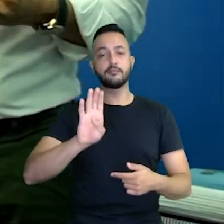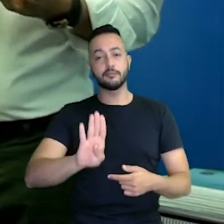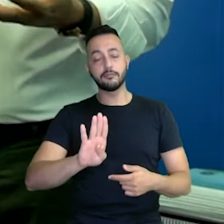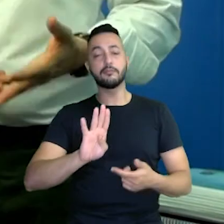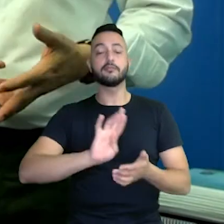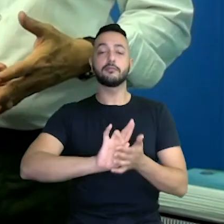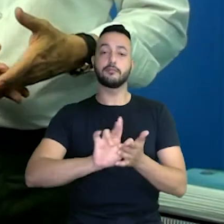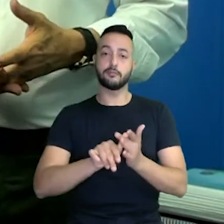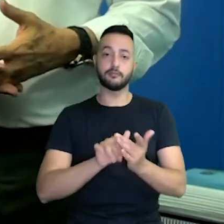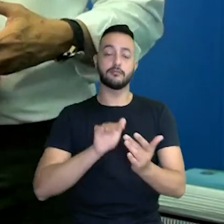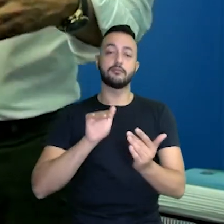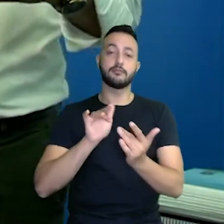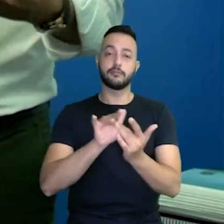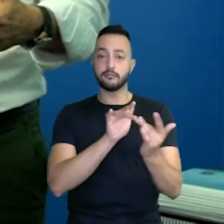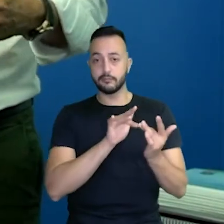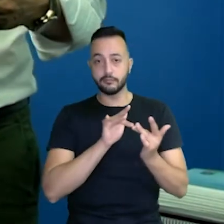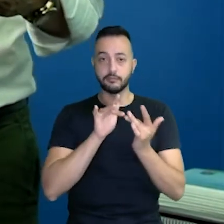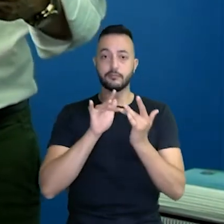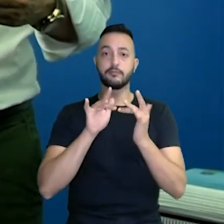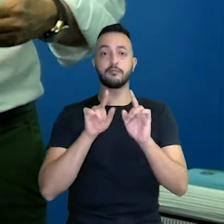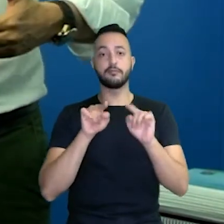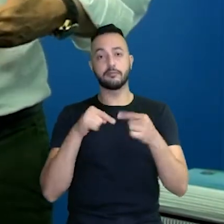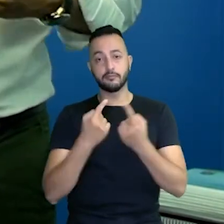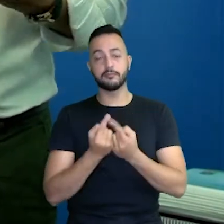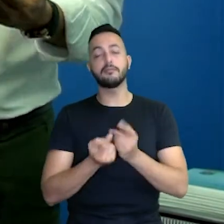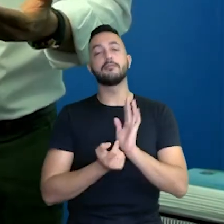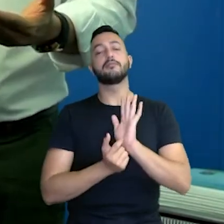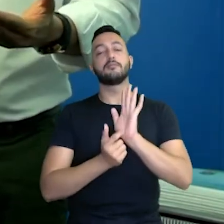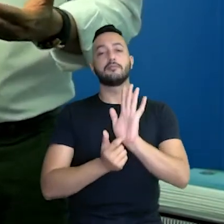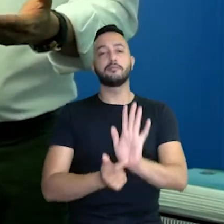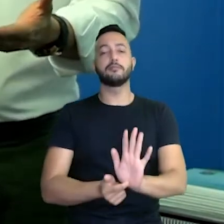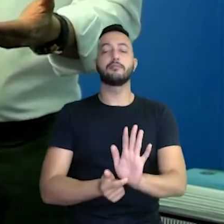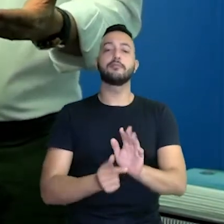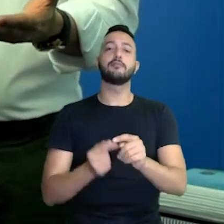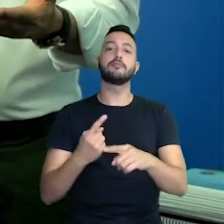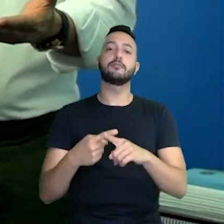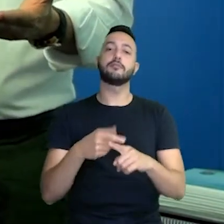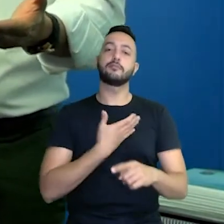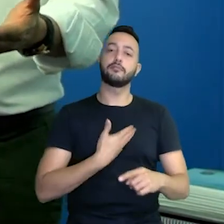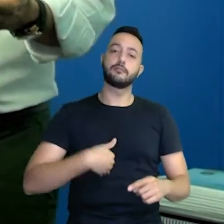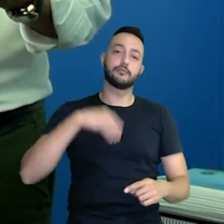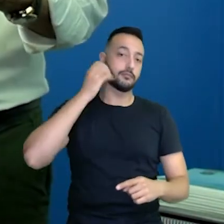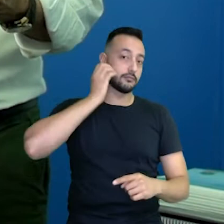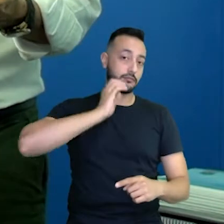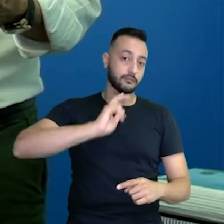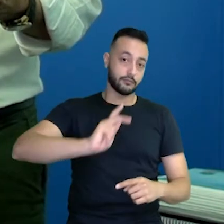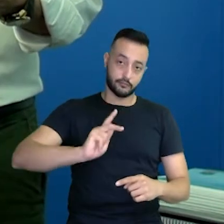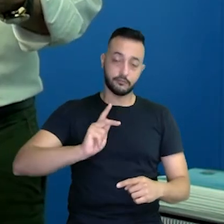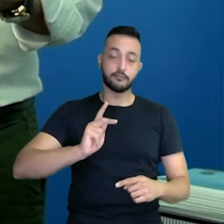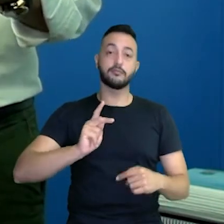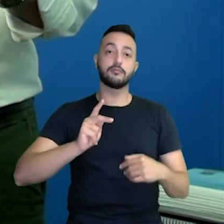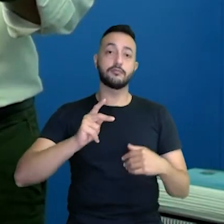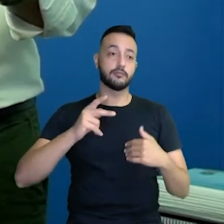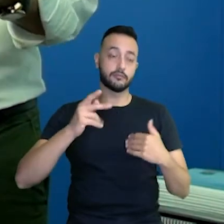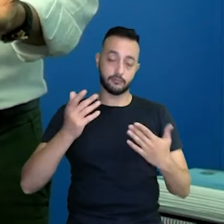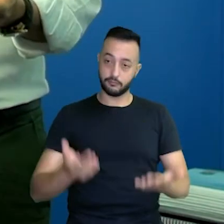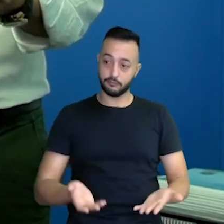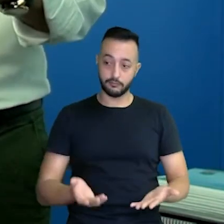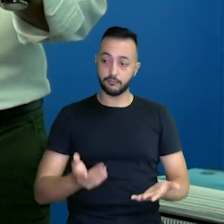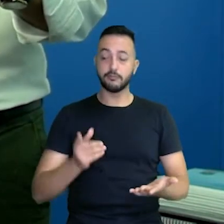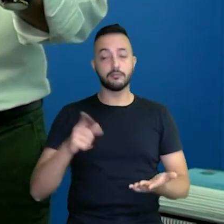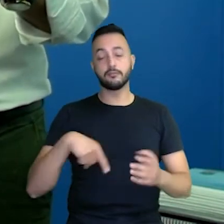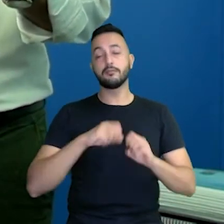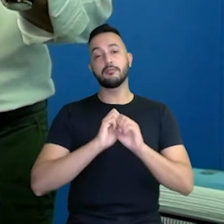faz todo esse contato com esse pessoal, se reúne e apresenta, porque o governo Paulo Roberto é um governo, é